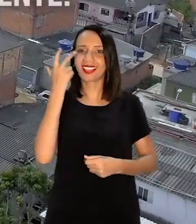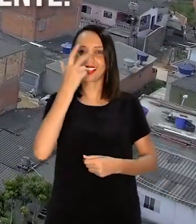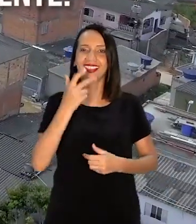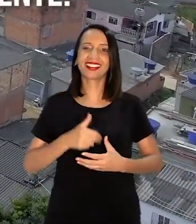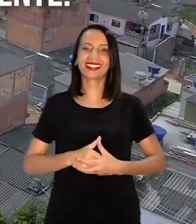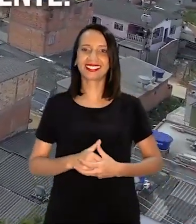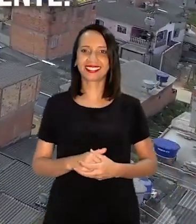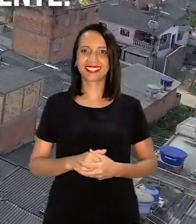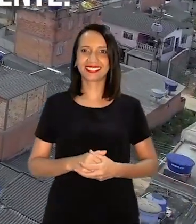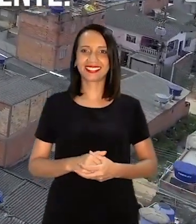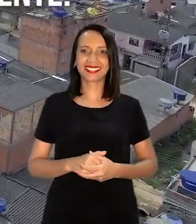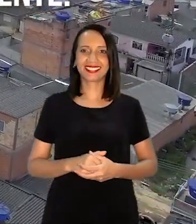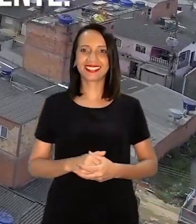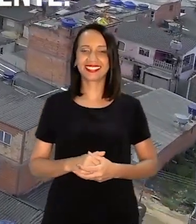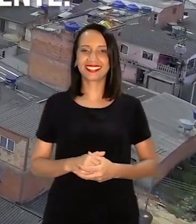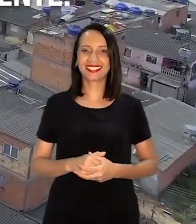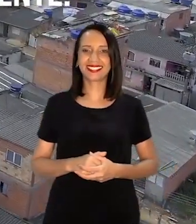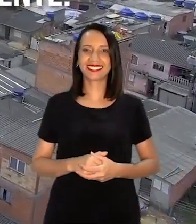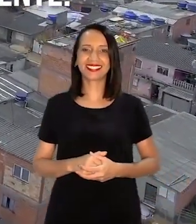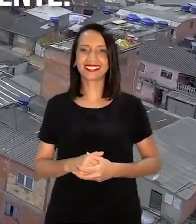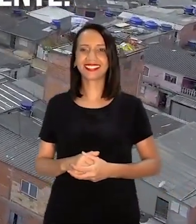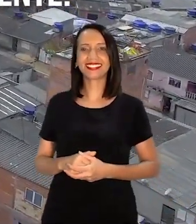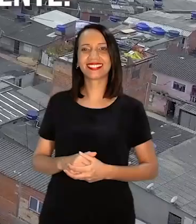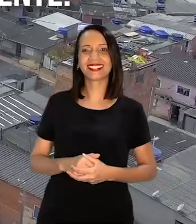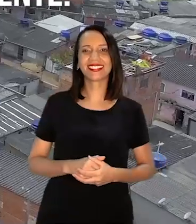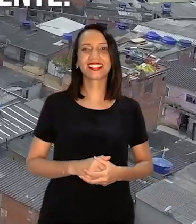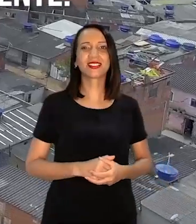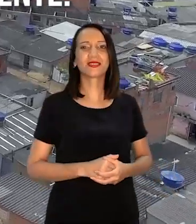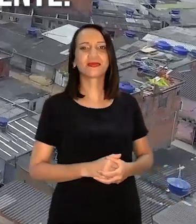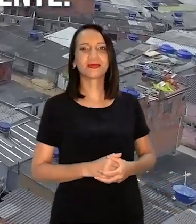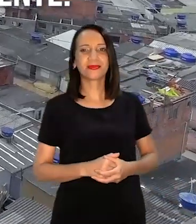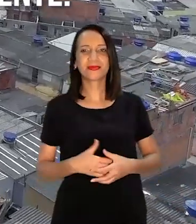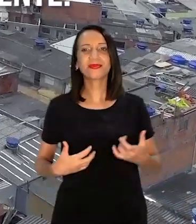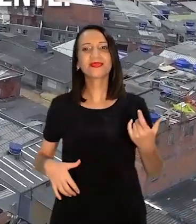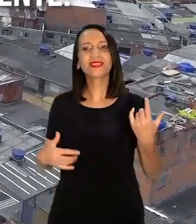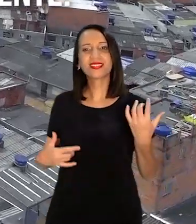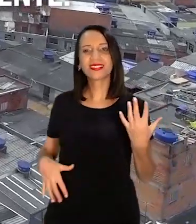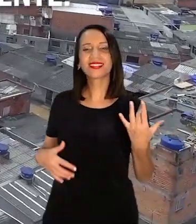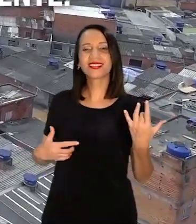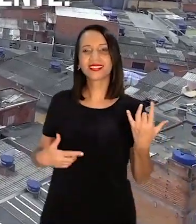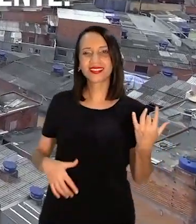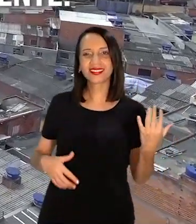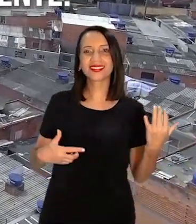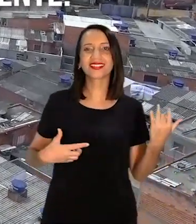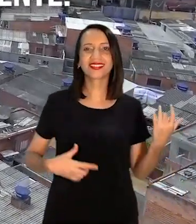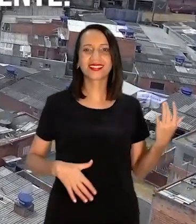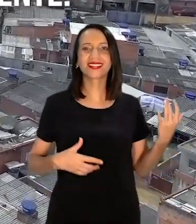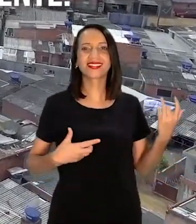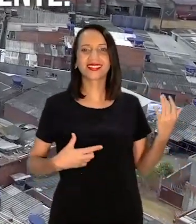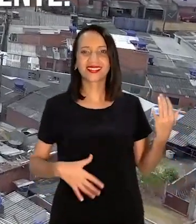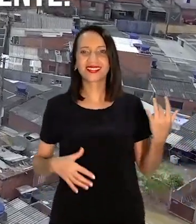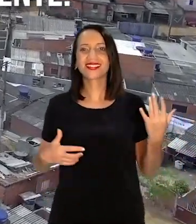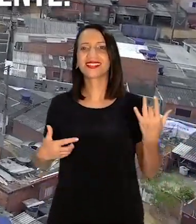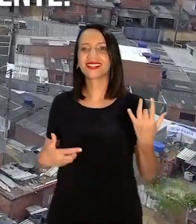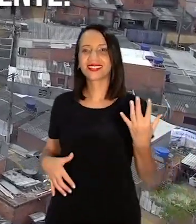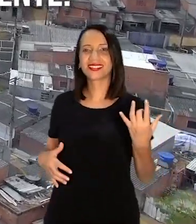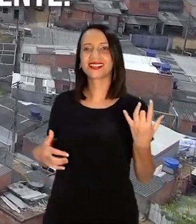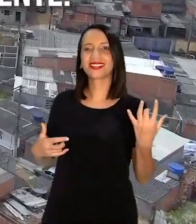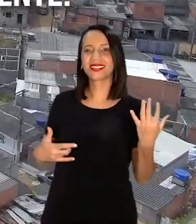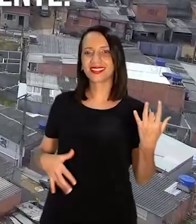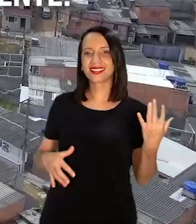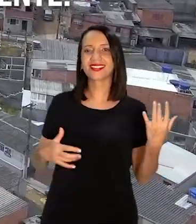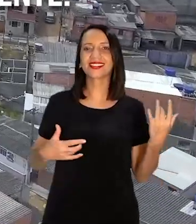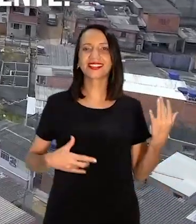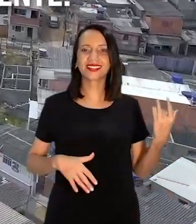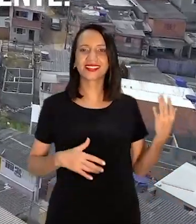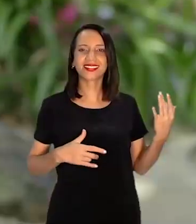Sobre imagem da comunidade Todo mês O cursinho Pimentas Promove um mutirão de saúde Para apoiar a comunidade Alunos e ex